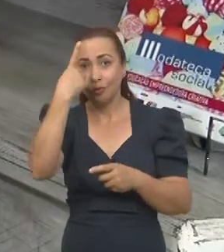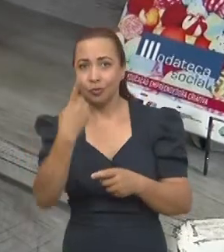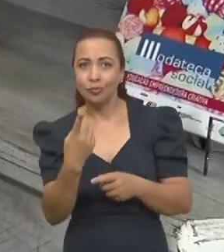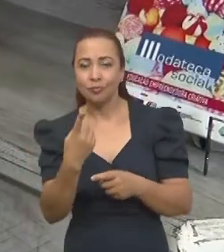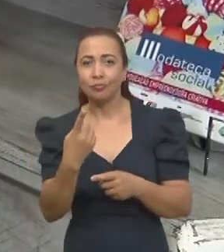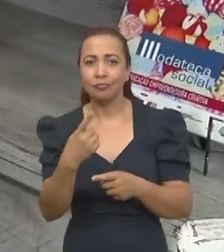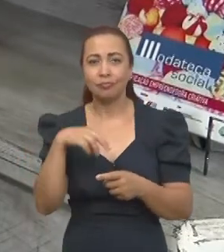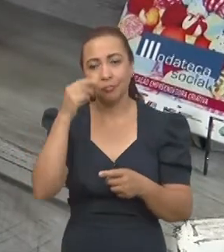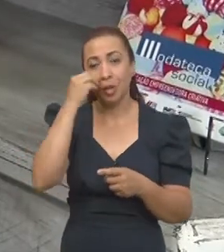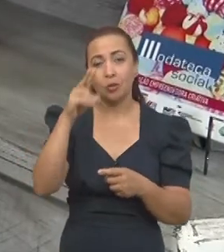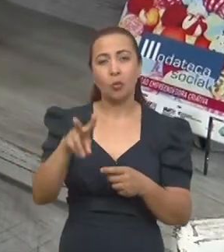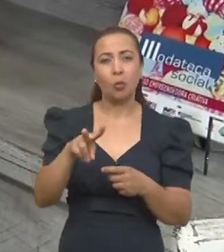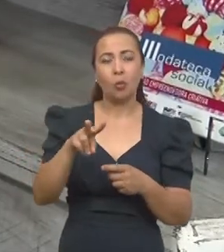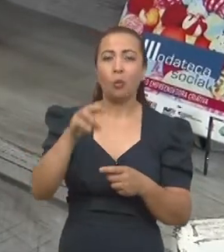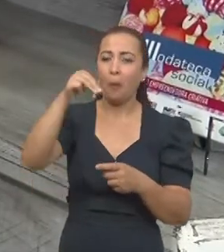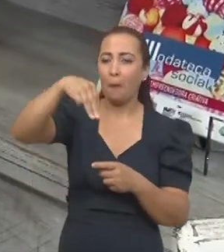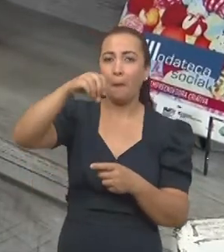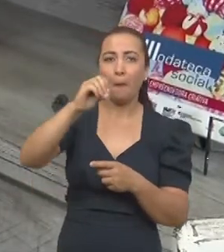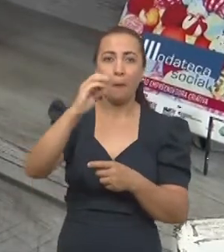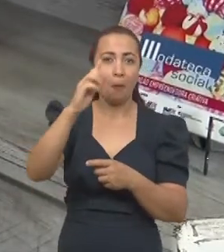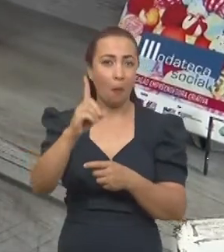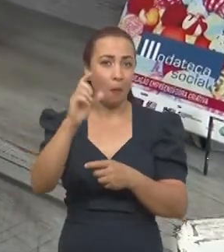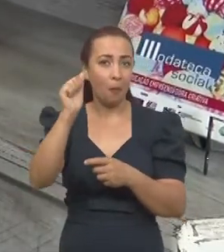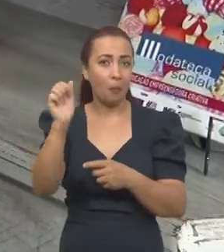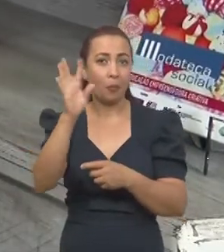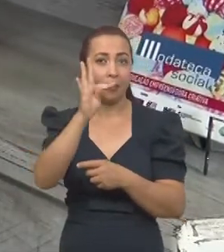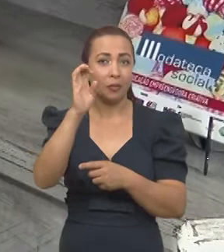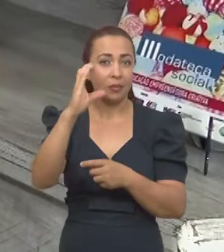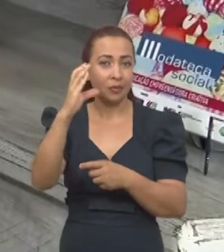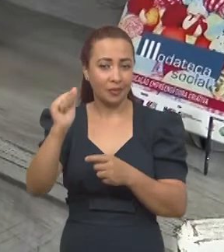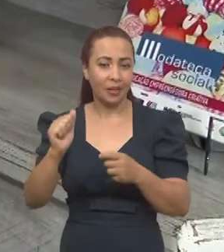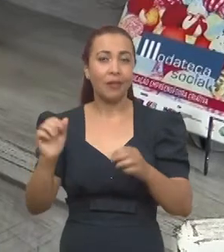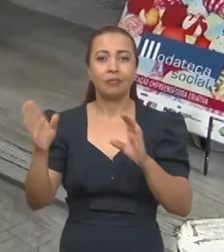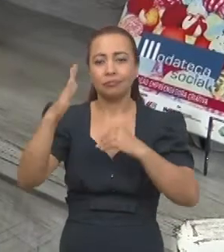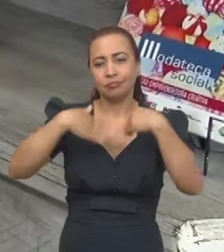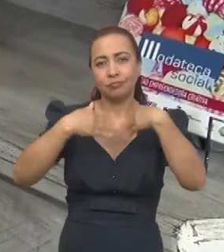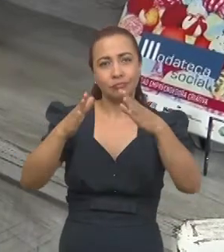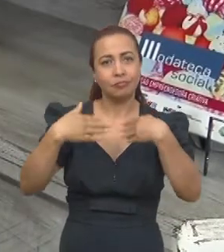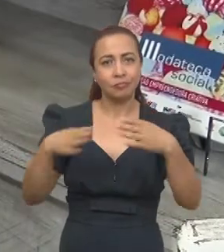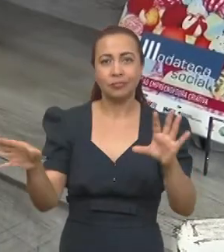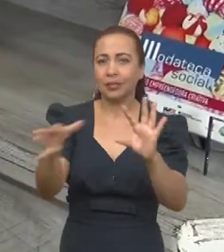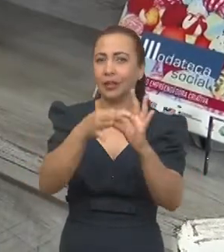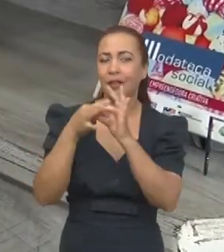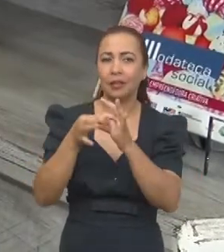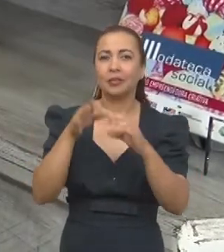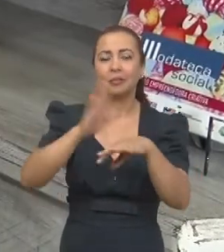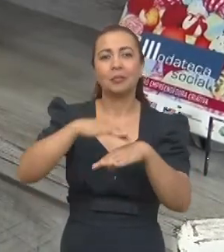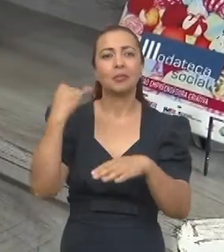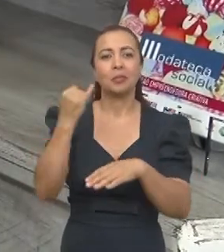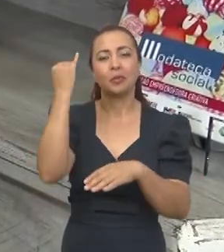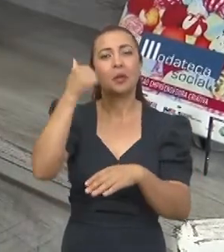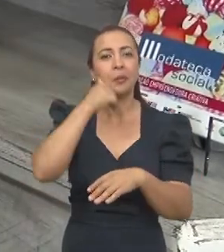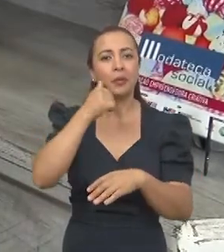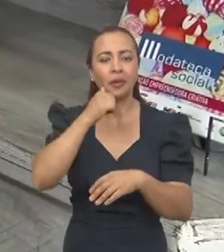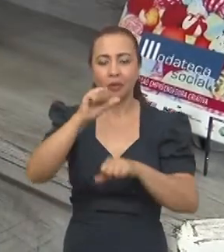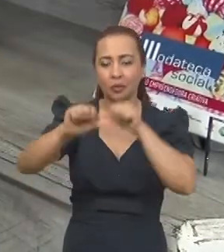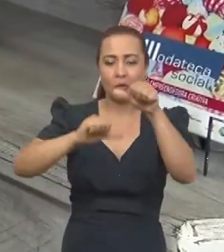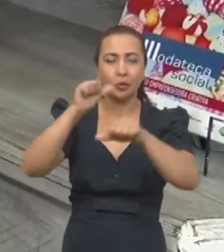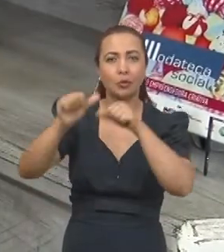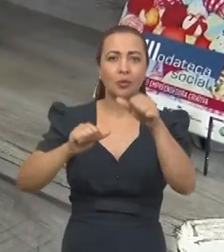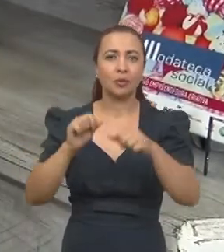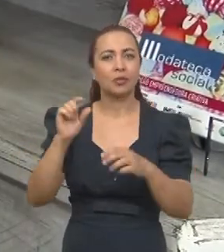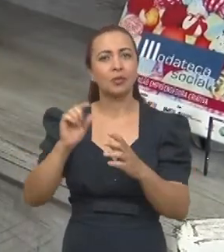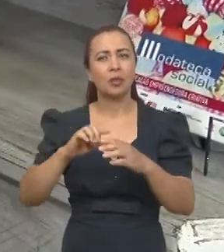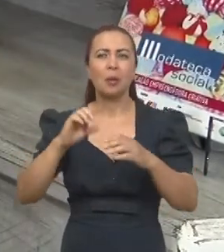pensamos no projeto Moda Teca para atender essas demandas ligadas principalmente às mulheres e ao desenvolvimento de